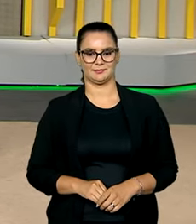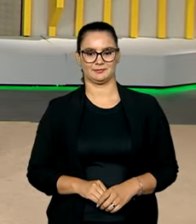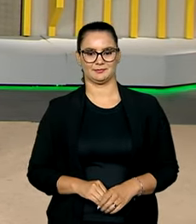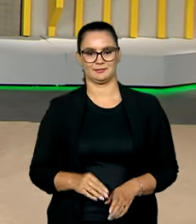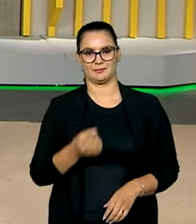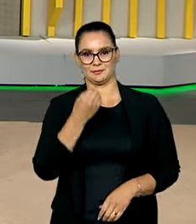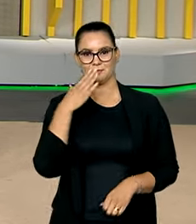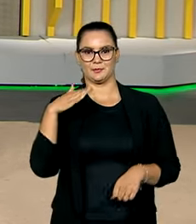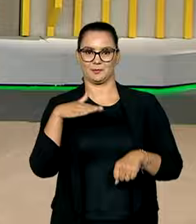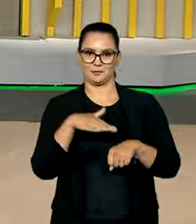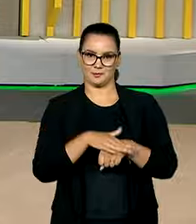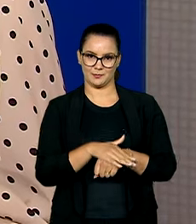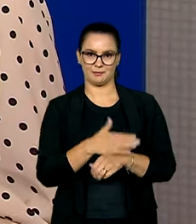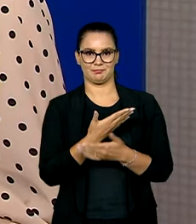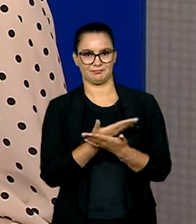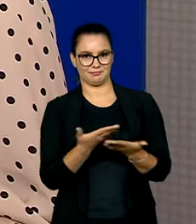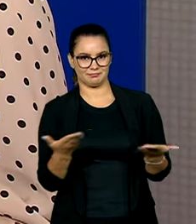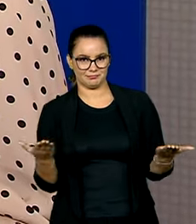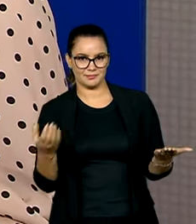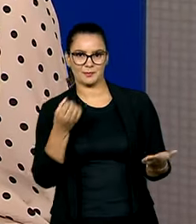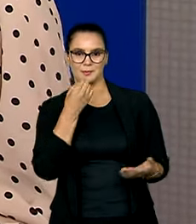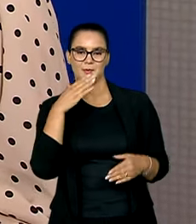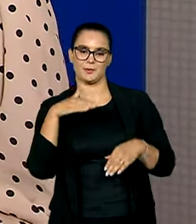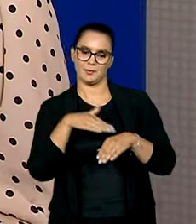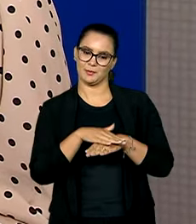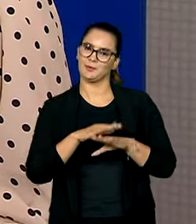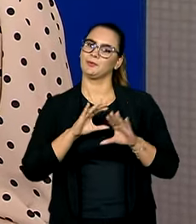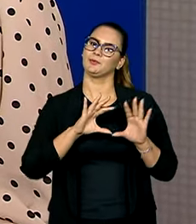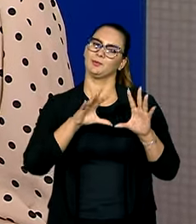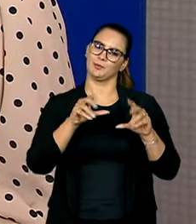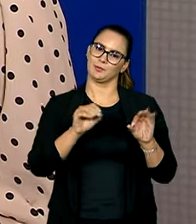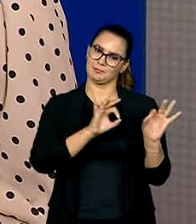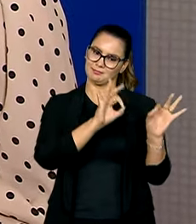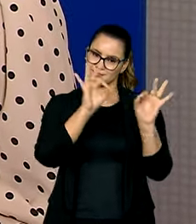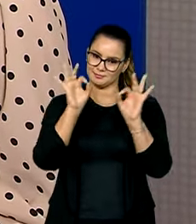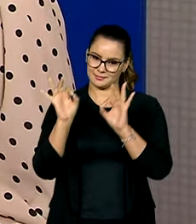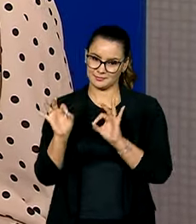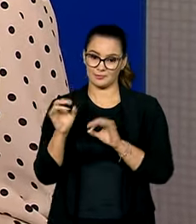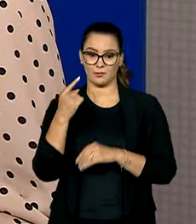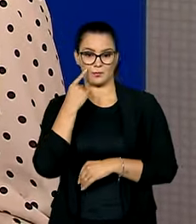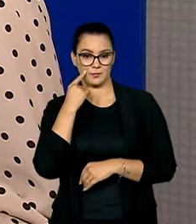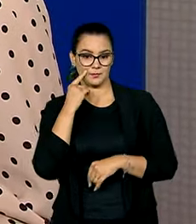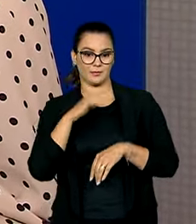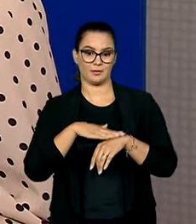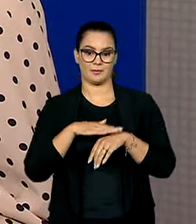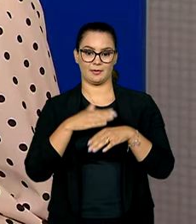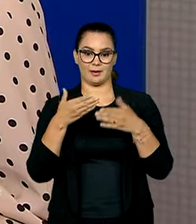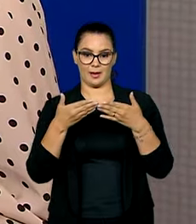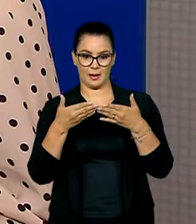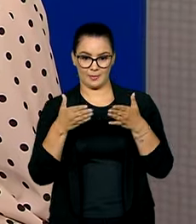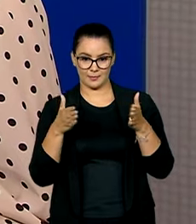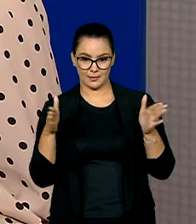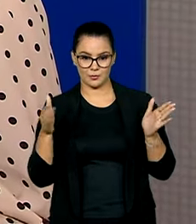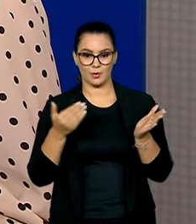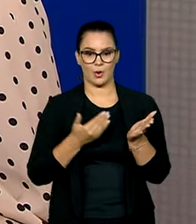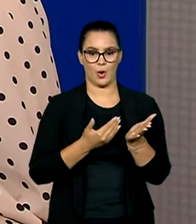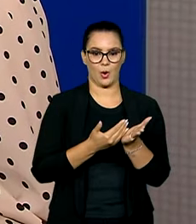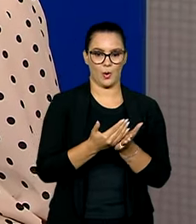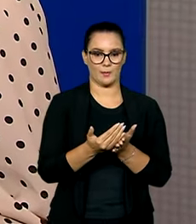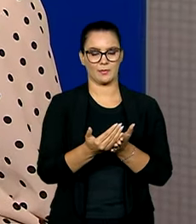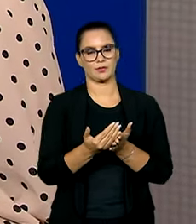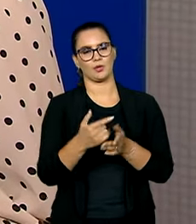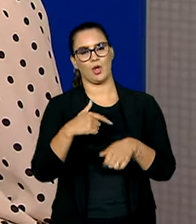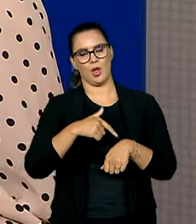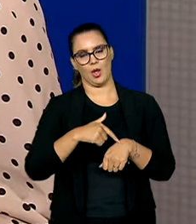Boa noite Ana, Roberto, uma boa noite a todos que nos assistem. Olha, a abertura da conferência começou por volta